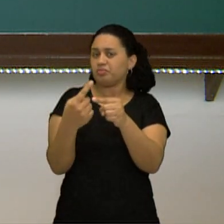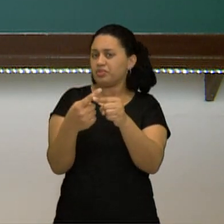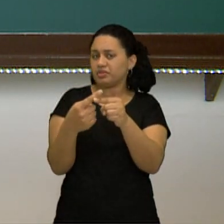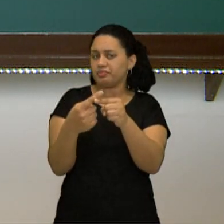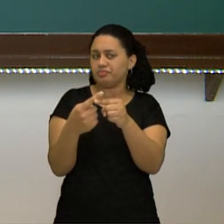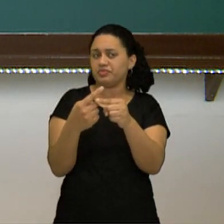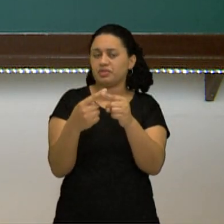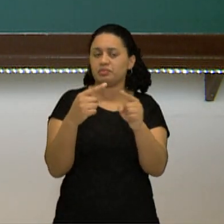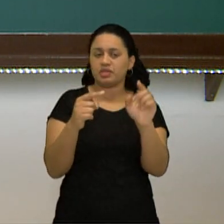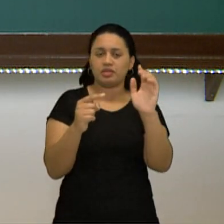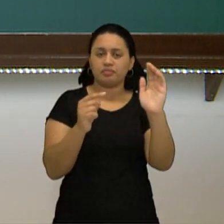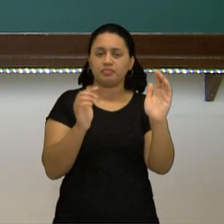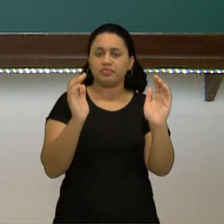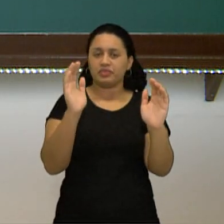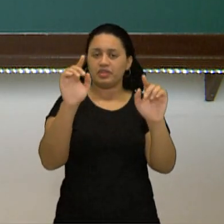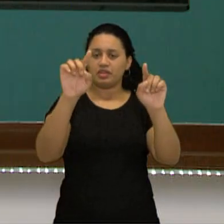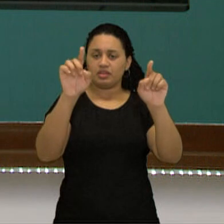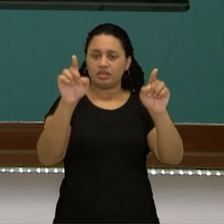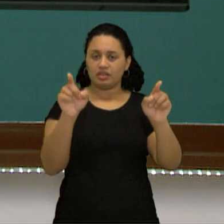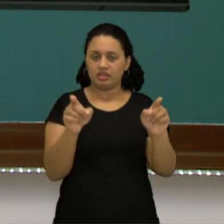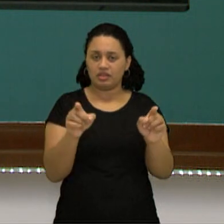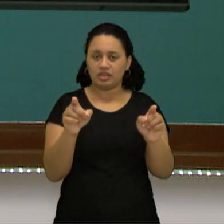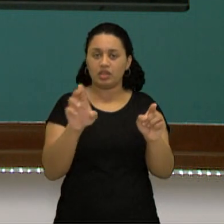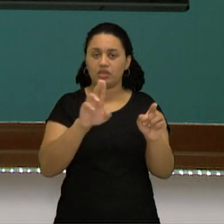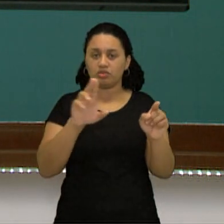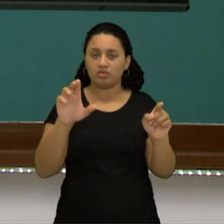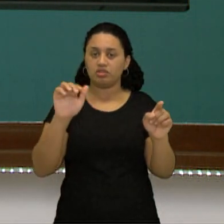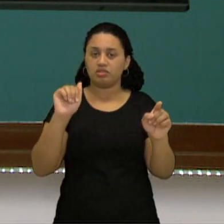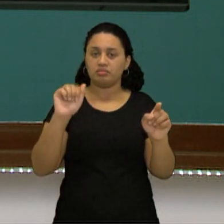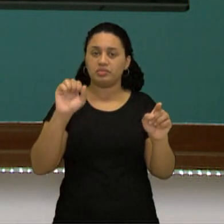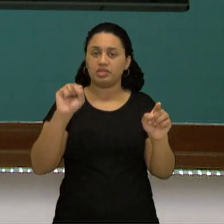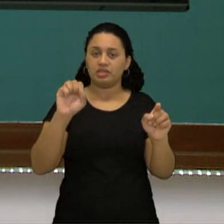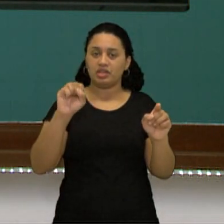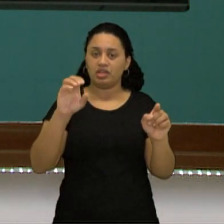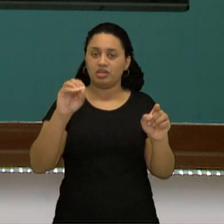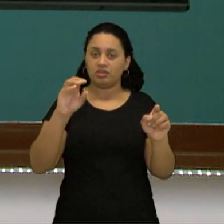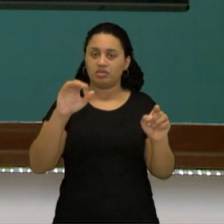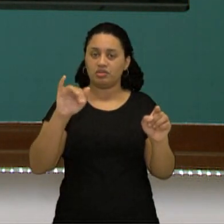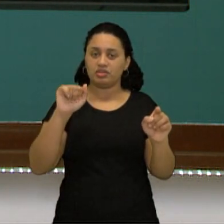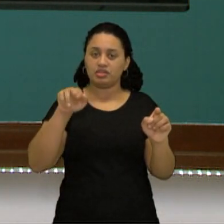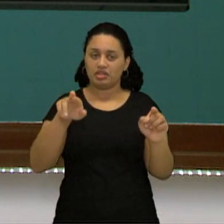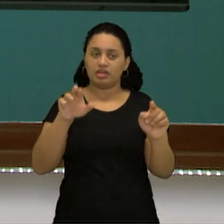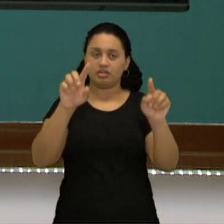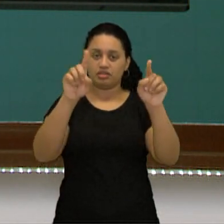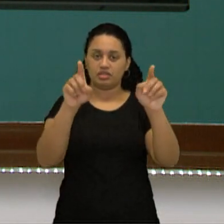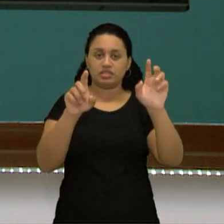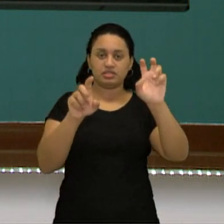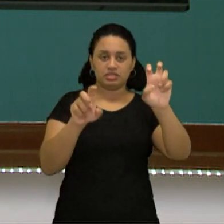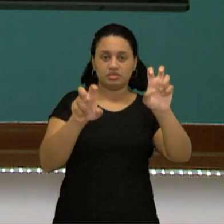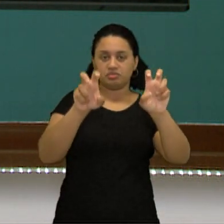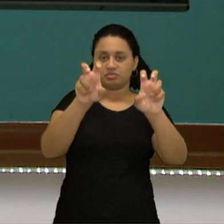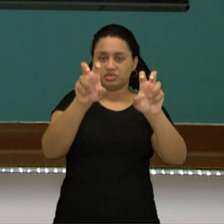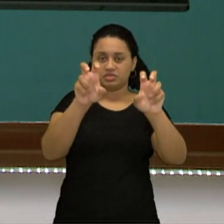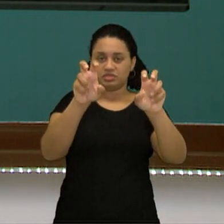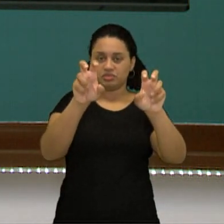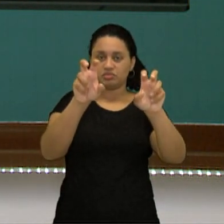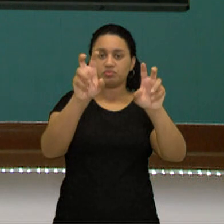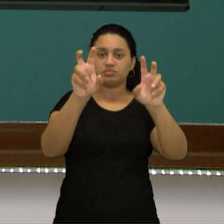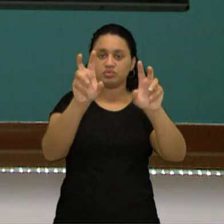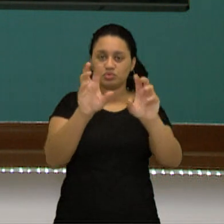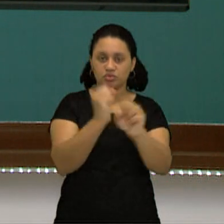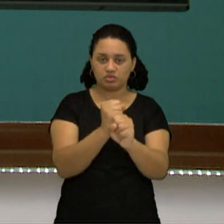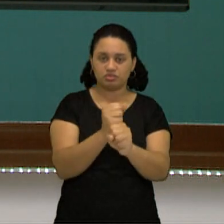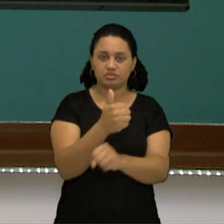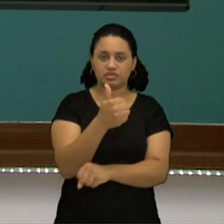juntar, né? Se eu associar esse 5 do 15 com esse 5 do 9, vira um grupinho de